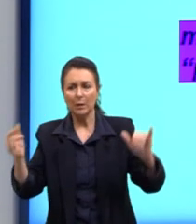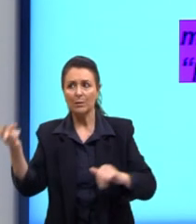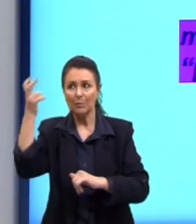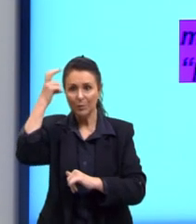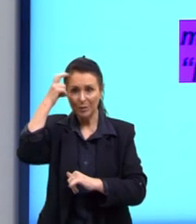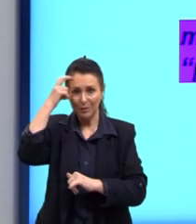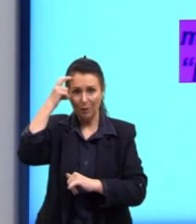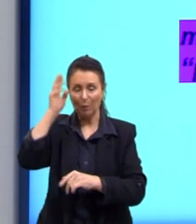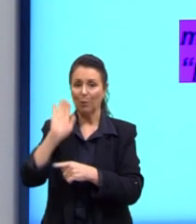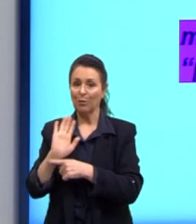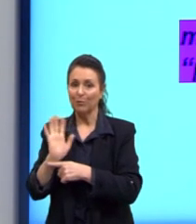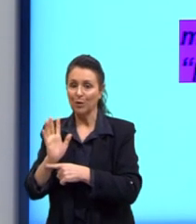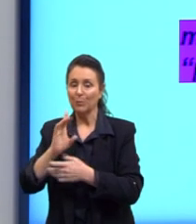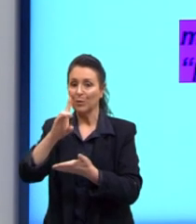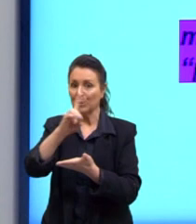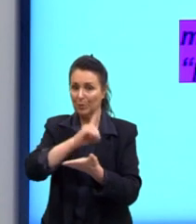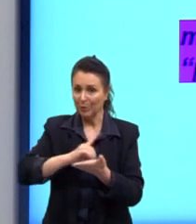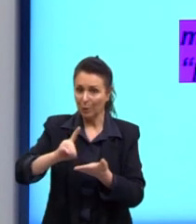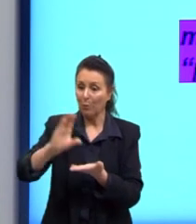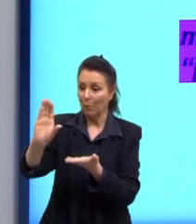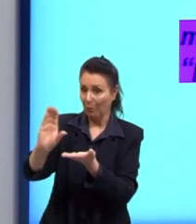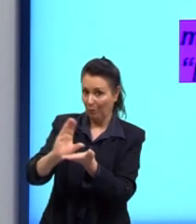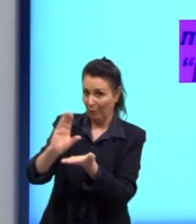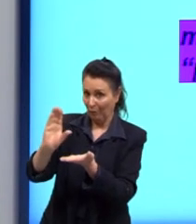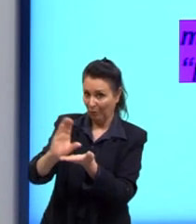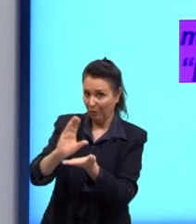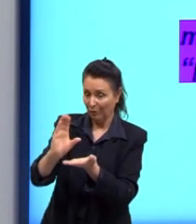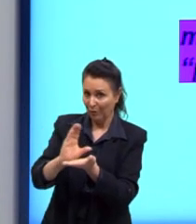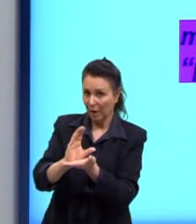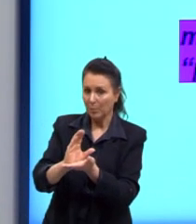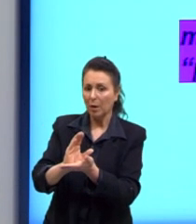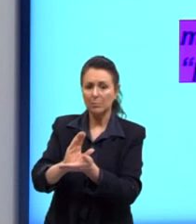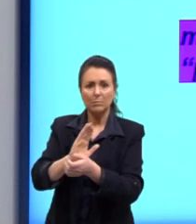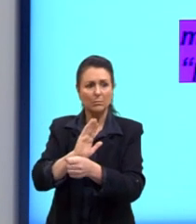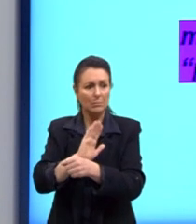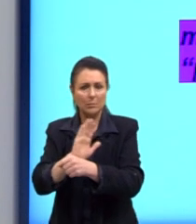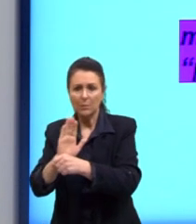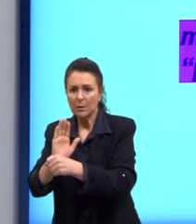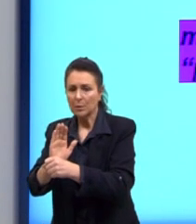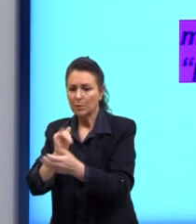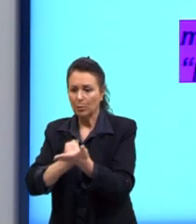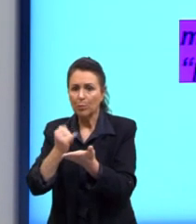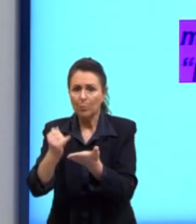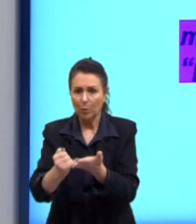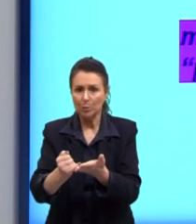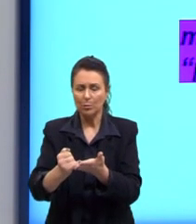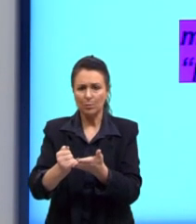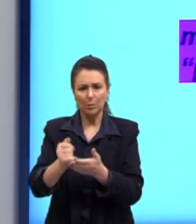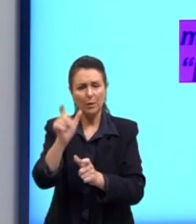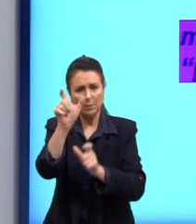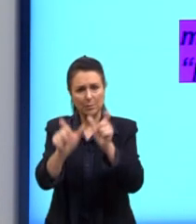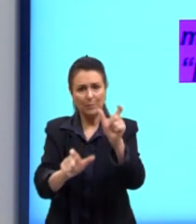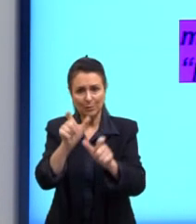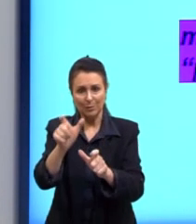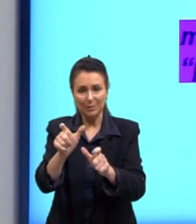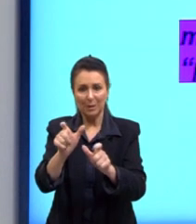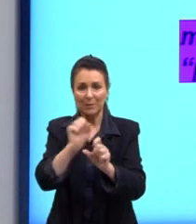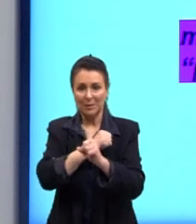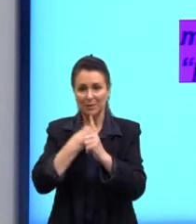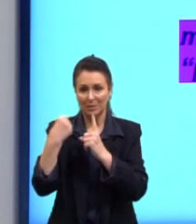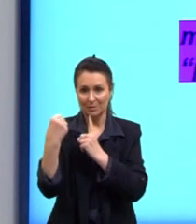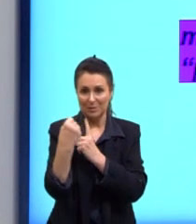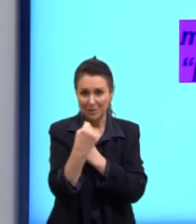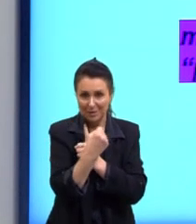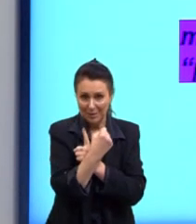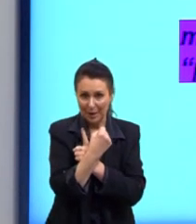documentários, por meio de verbas provenientes da contribuição pública, para que essa sociedade classista, como